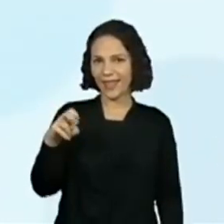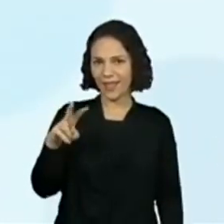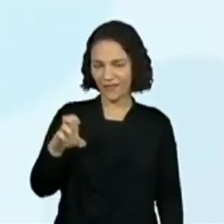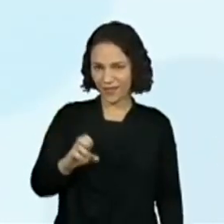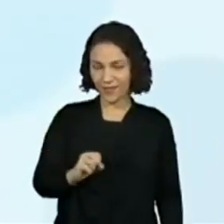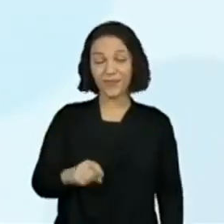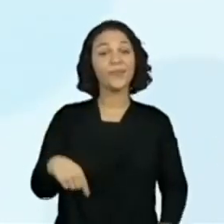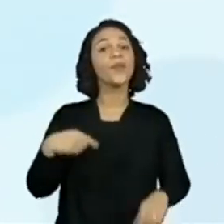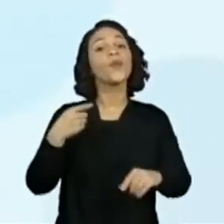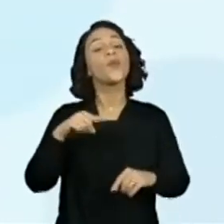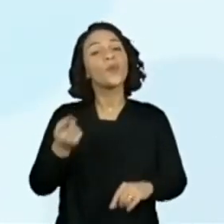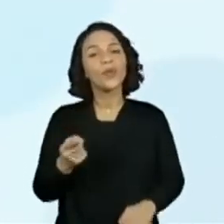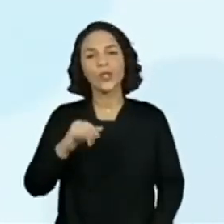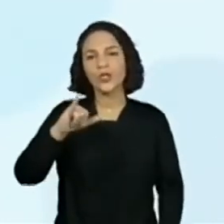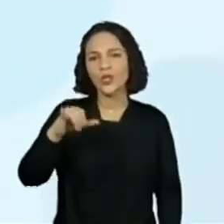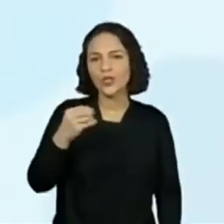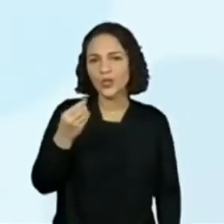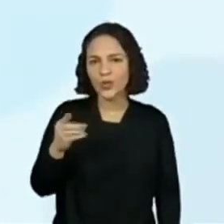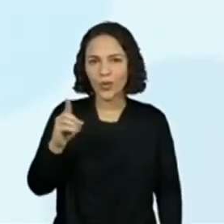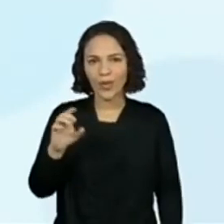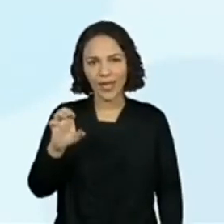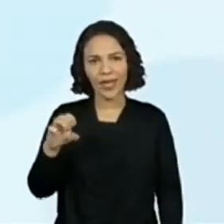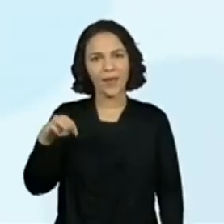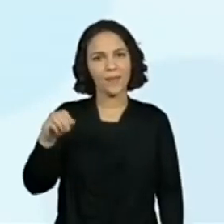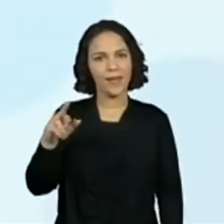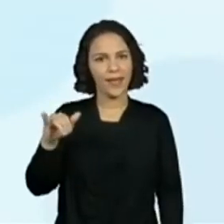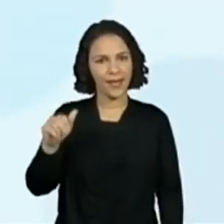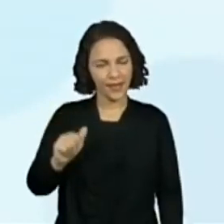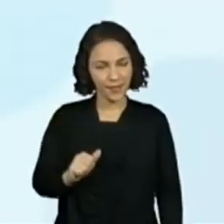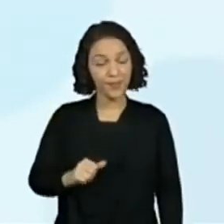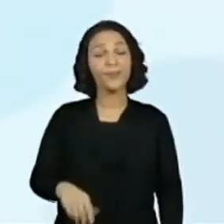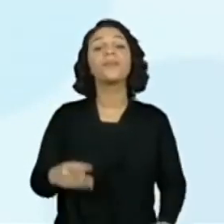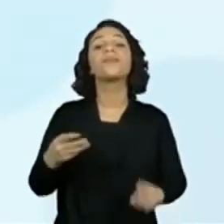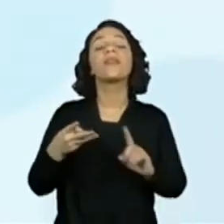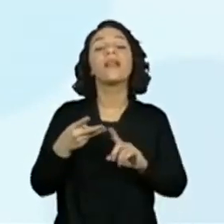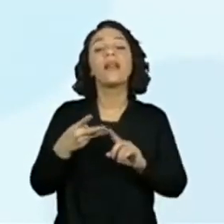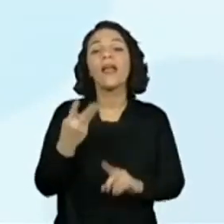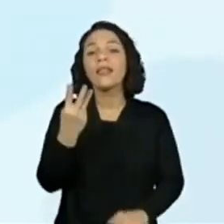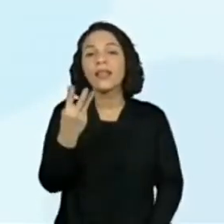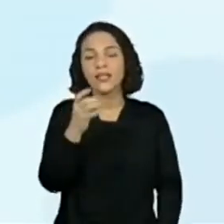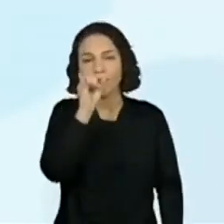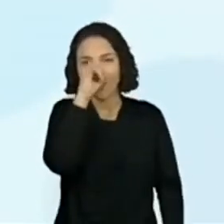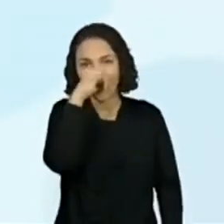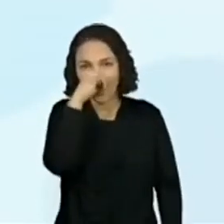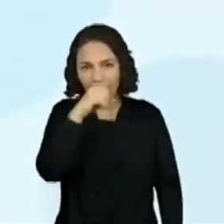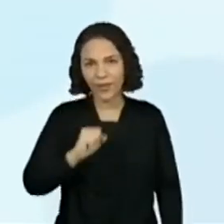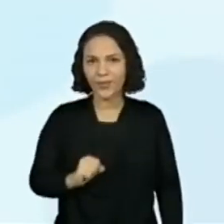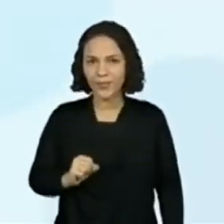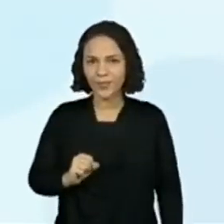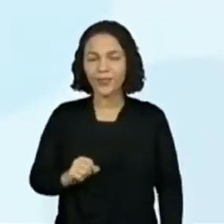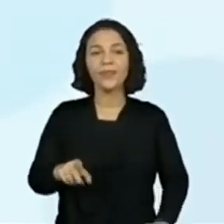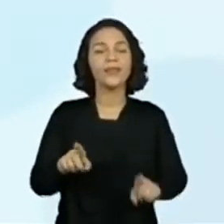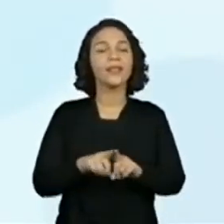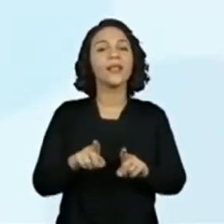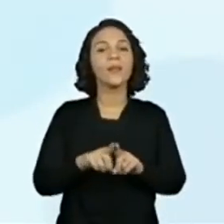e Maria. A gente tem Os Três Porquinhos. Também temos